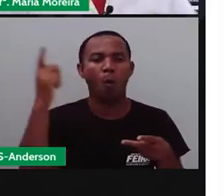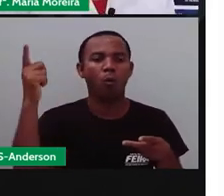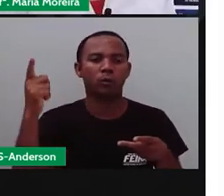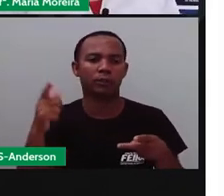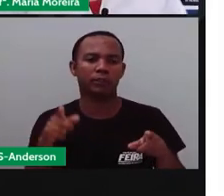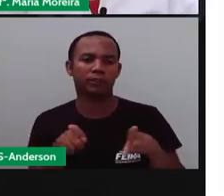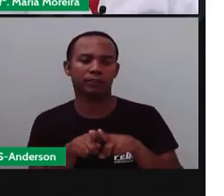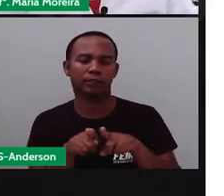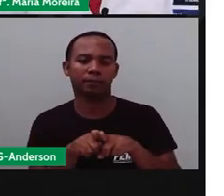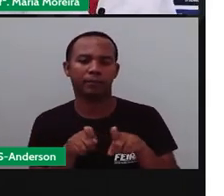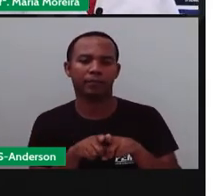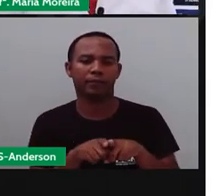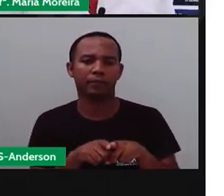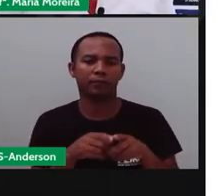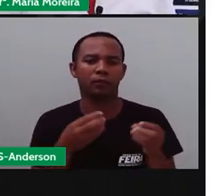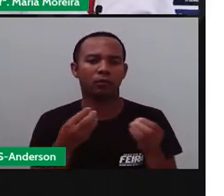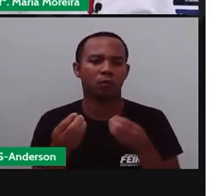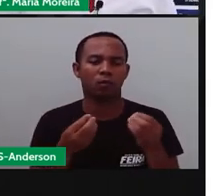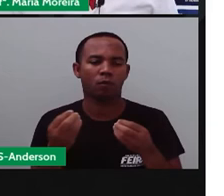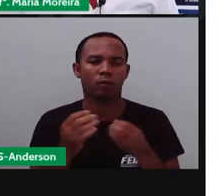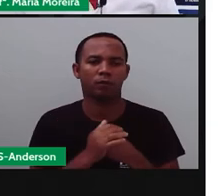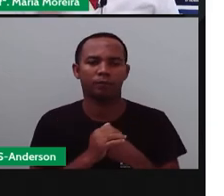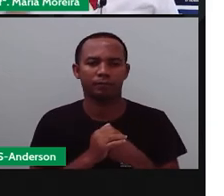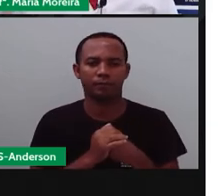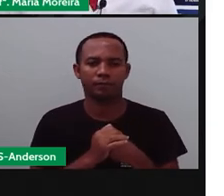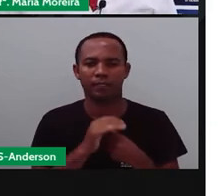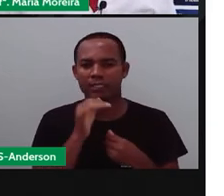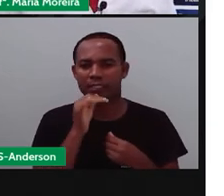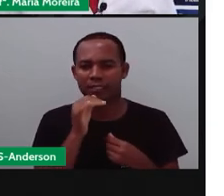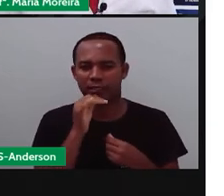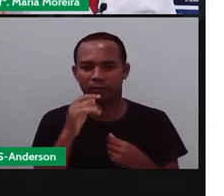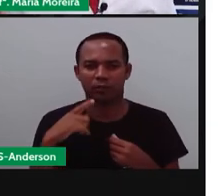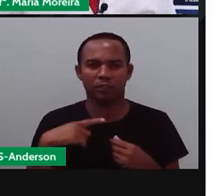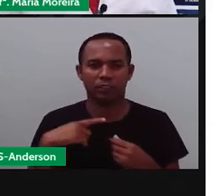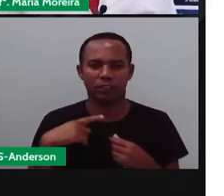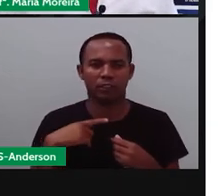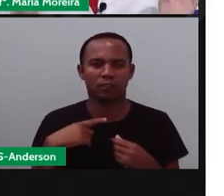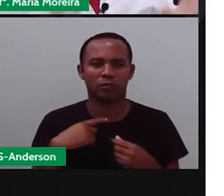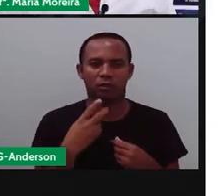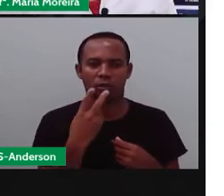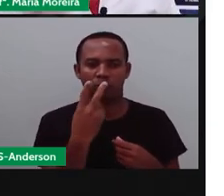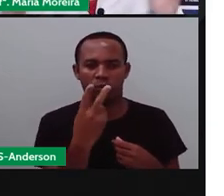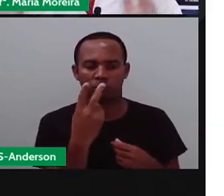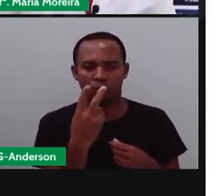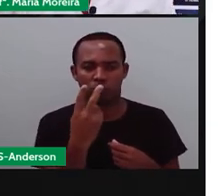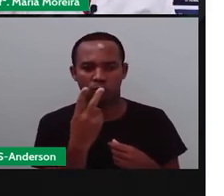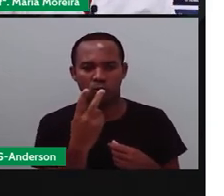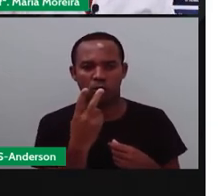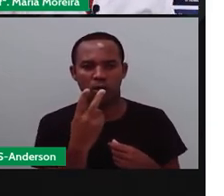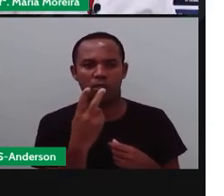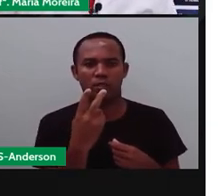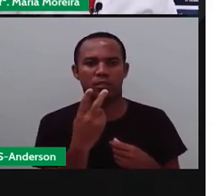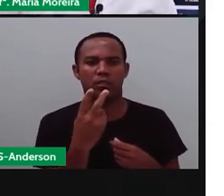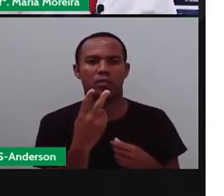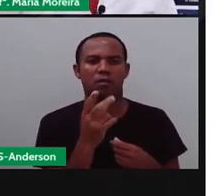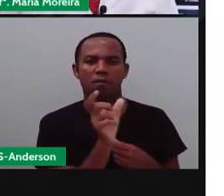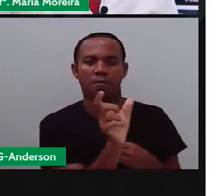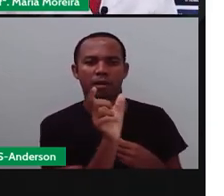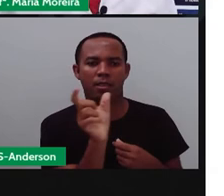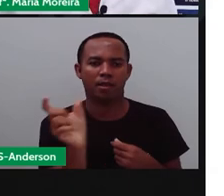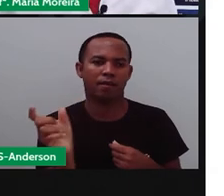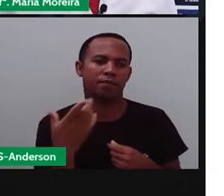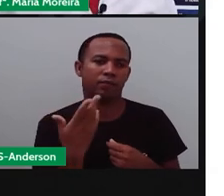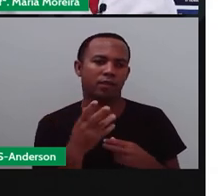isso aí, esse exercício que a professora fez com vocês agora. Bem, tem duas sílabas, tá? Vai ter uma forte e uma fraca. Se eu digo